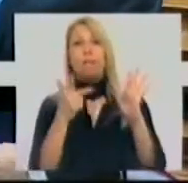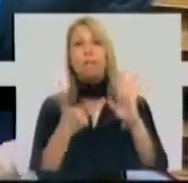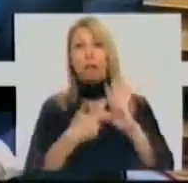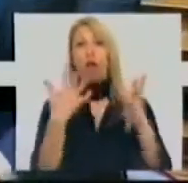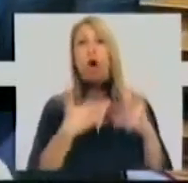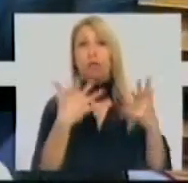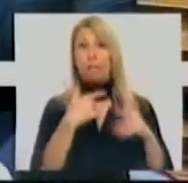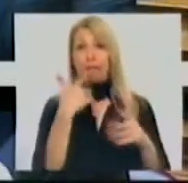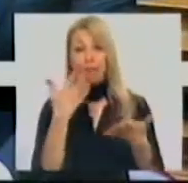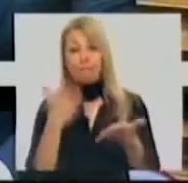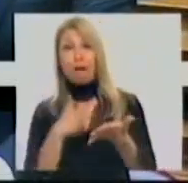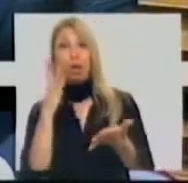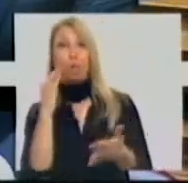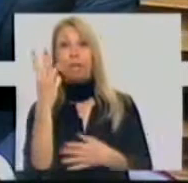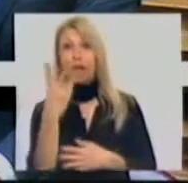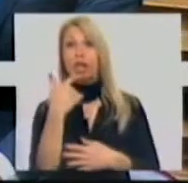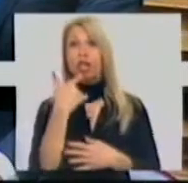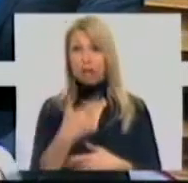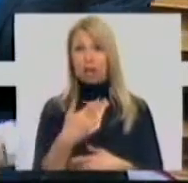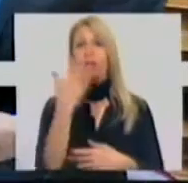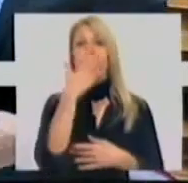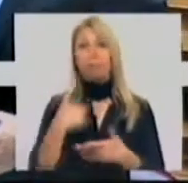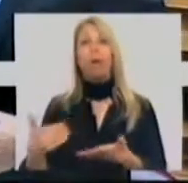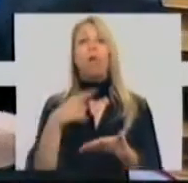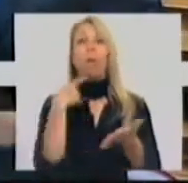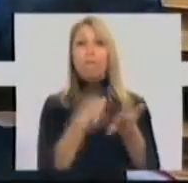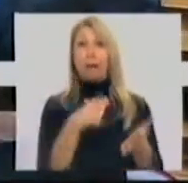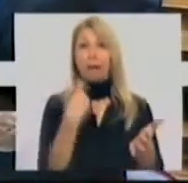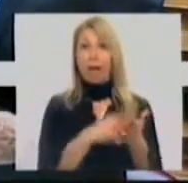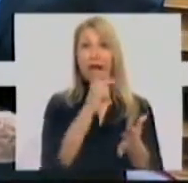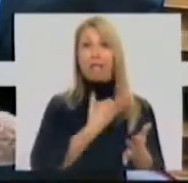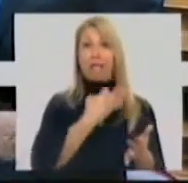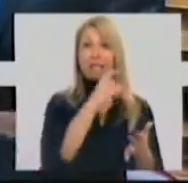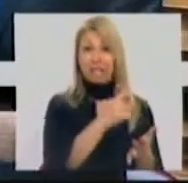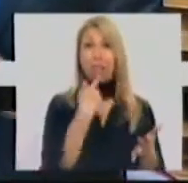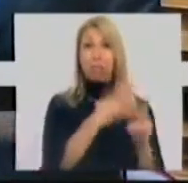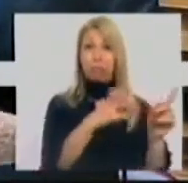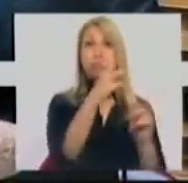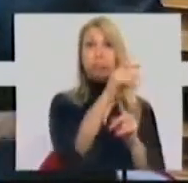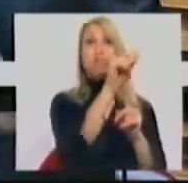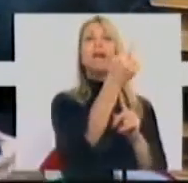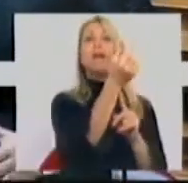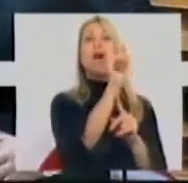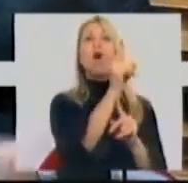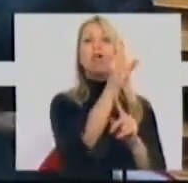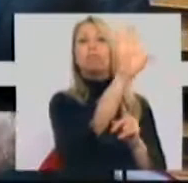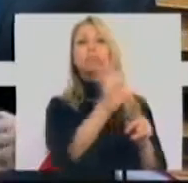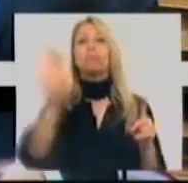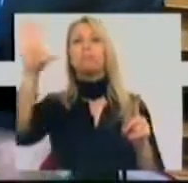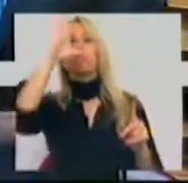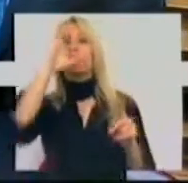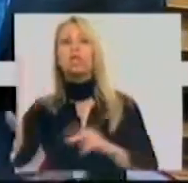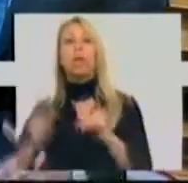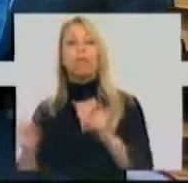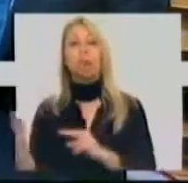diz que o excedente das contribuições para a ADSE revertem para o Ministério das Finanças. Foi, com